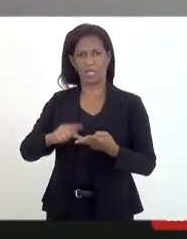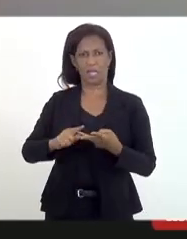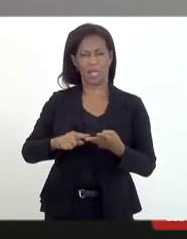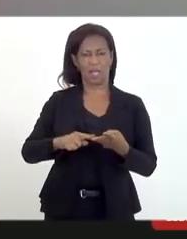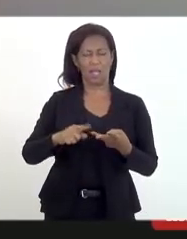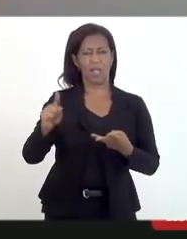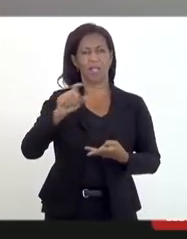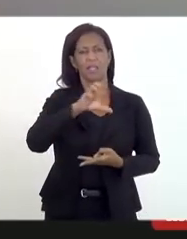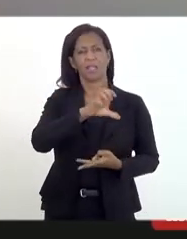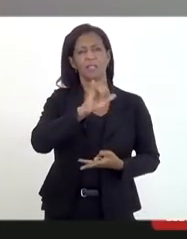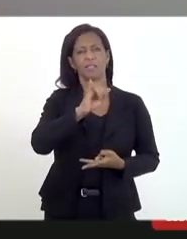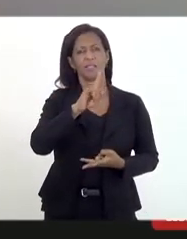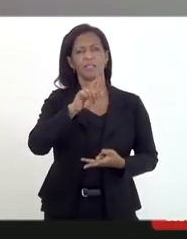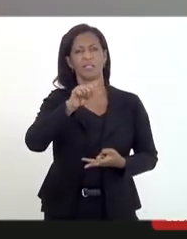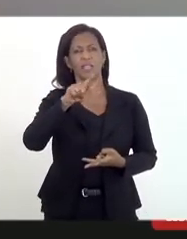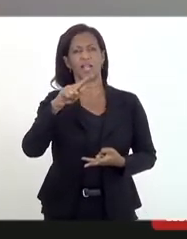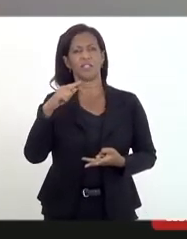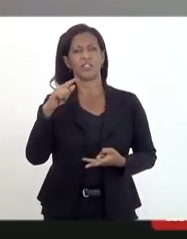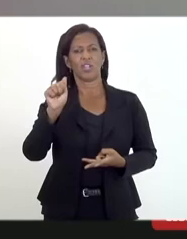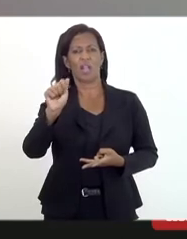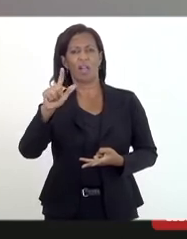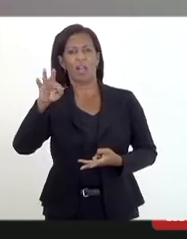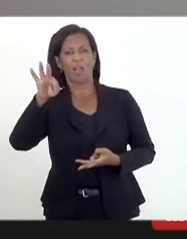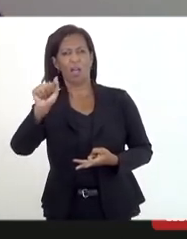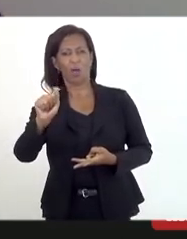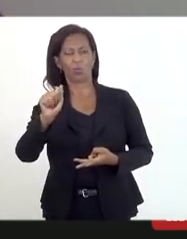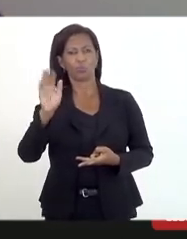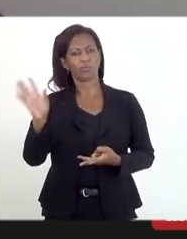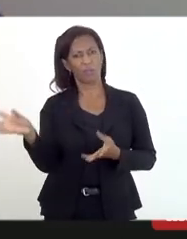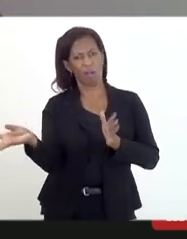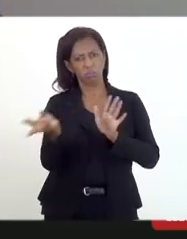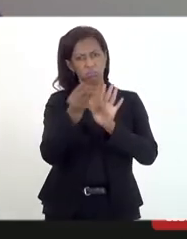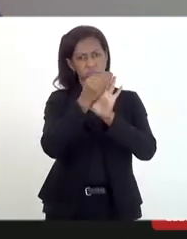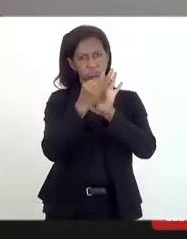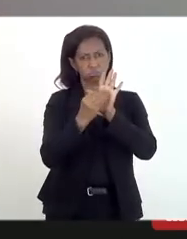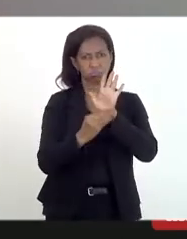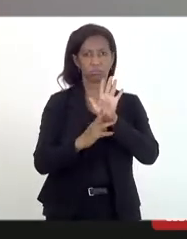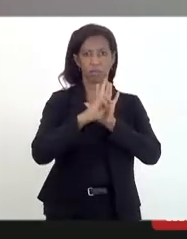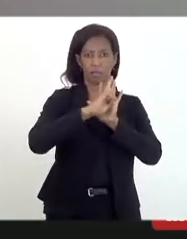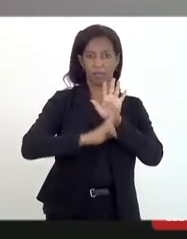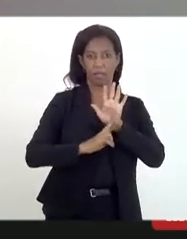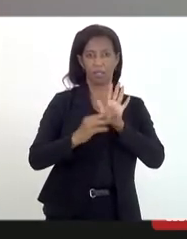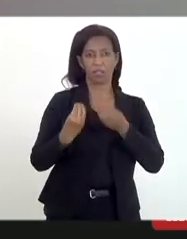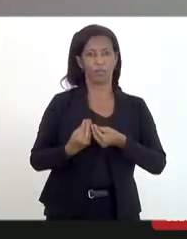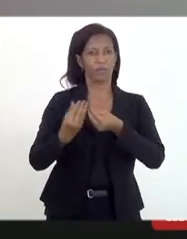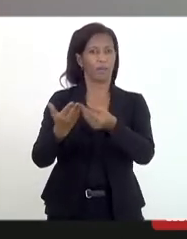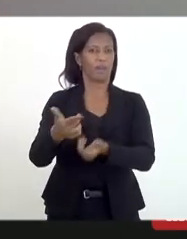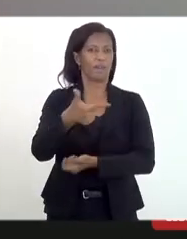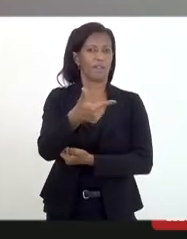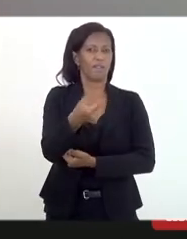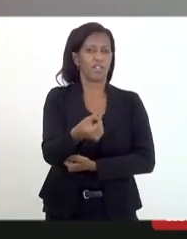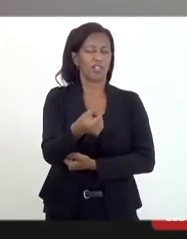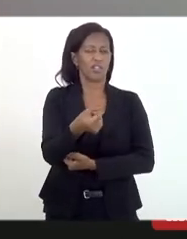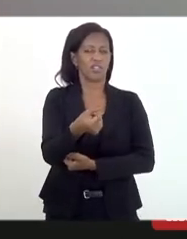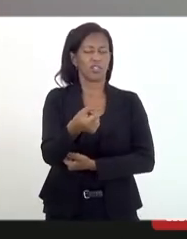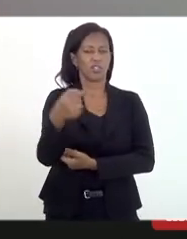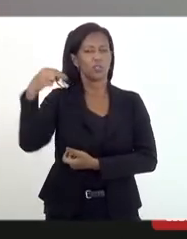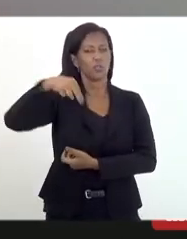Isso está constatado no nosso relatório, que foi entregue no dia 20 de novembro de 2018.